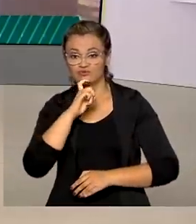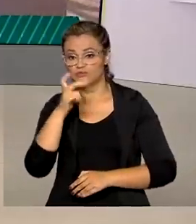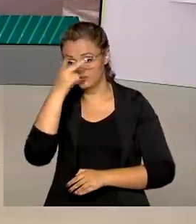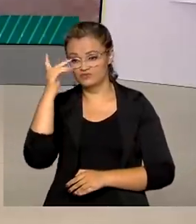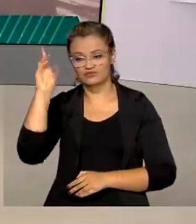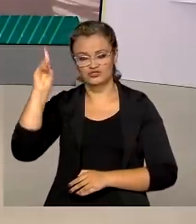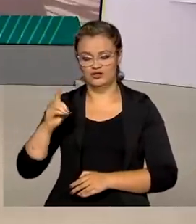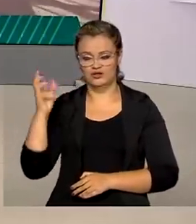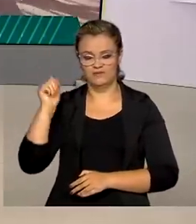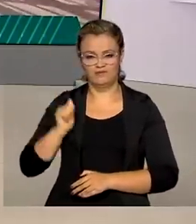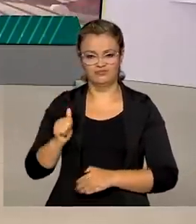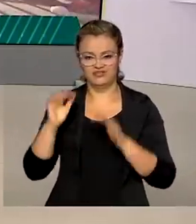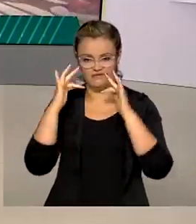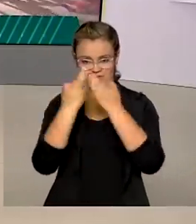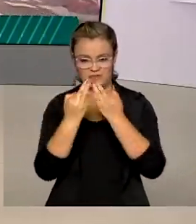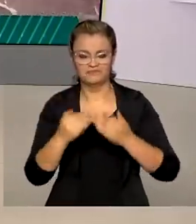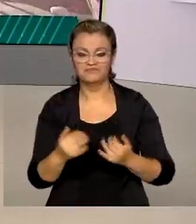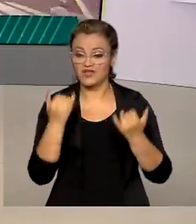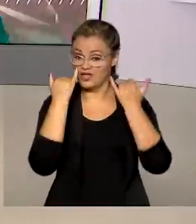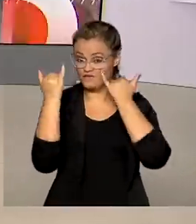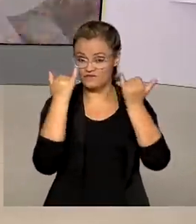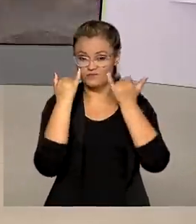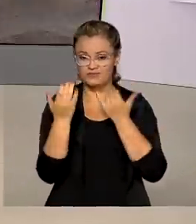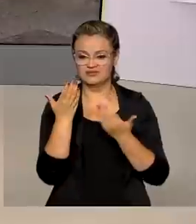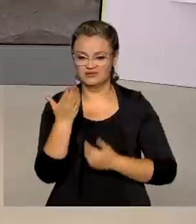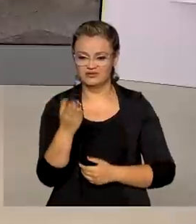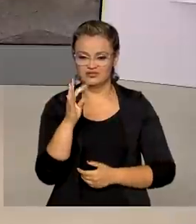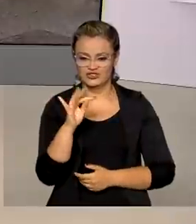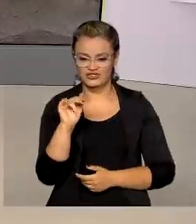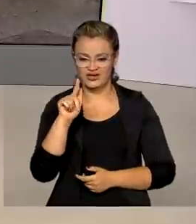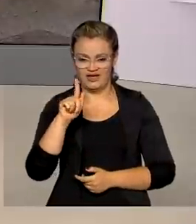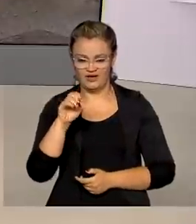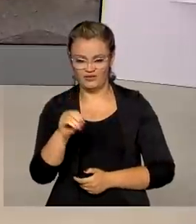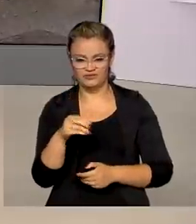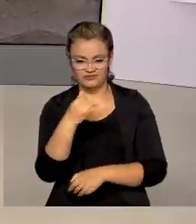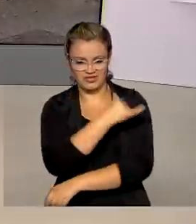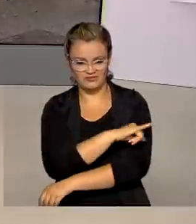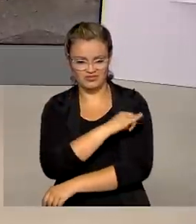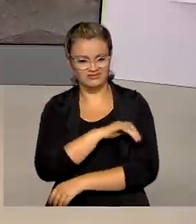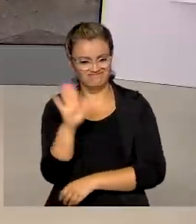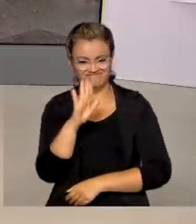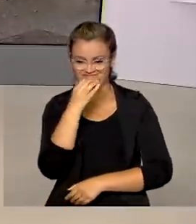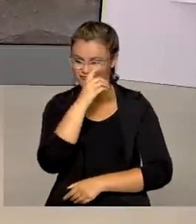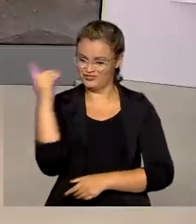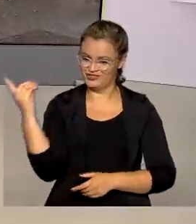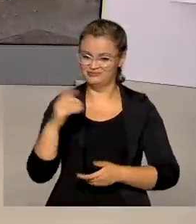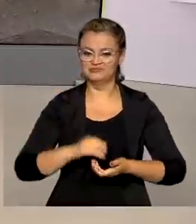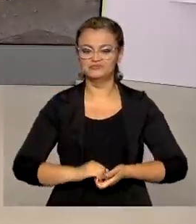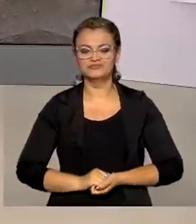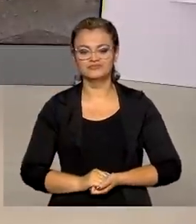Bolsa Família. Quem tem as informações para a gente sobre isso é Tiago Pimenta, direto do Rio de Janeiro. Tiago, bom dia para você.